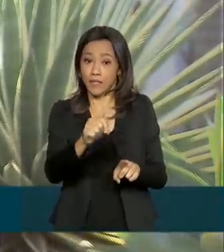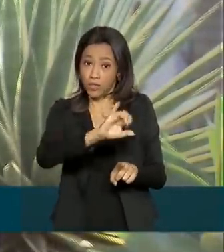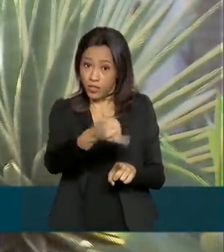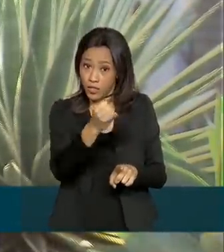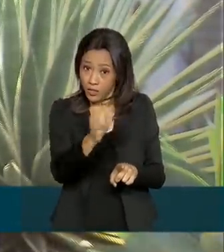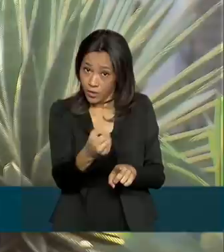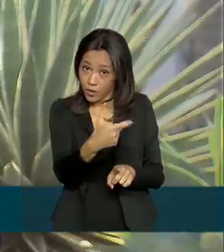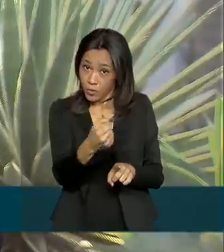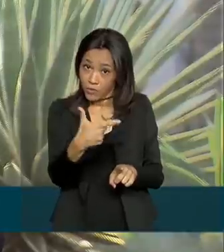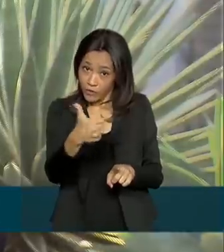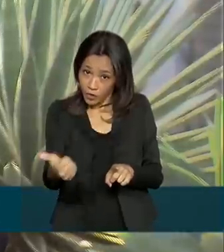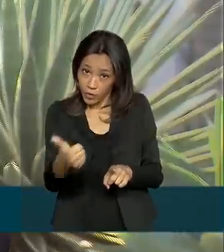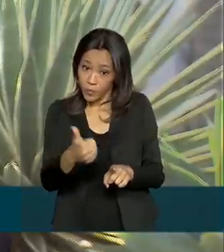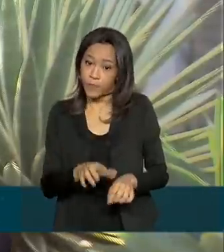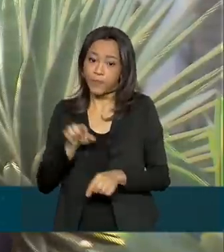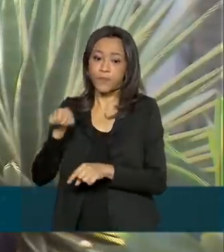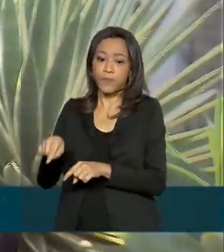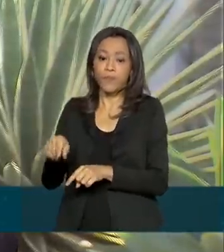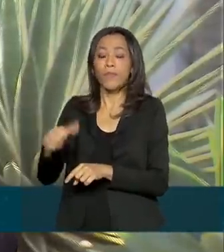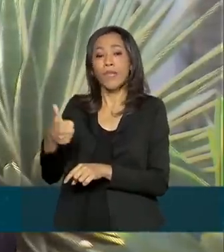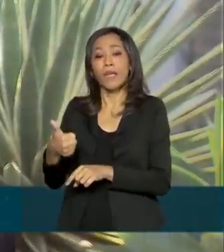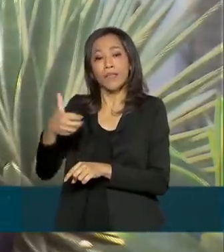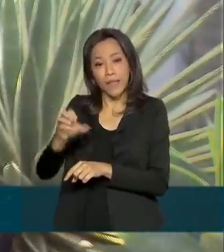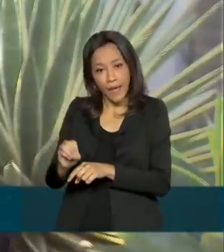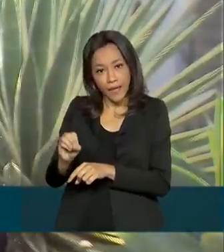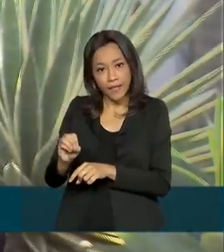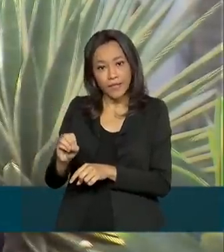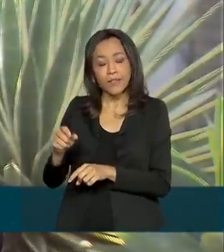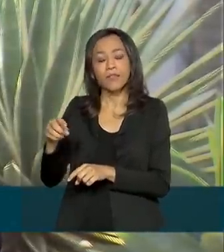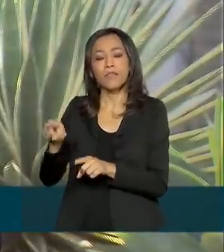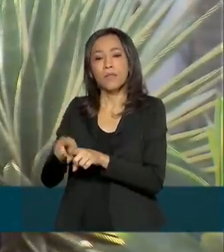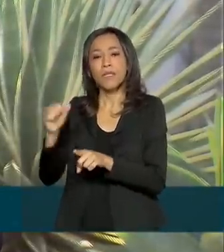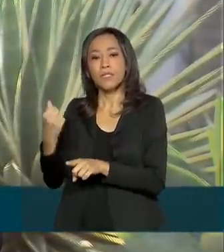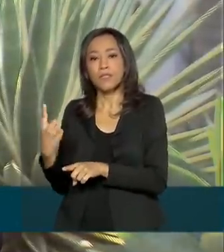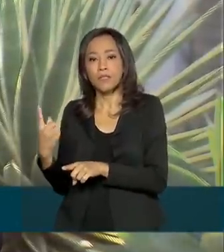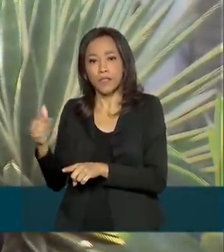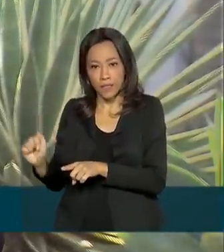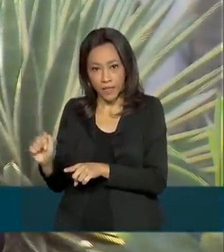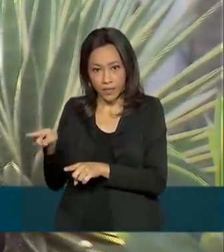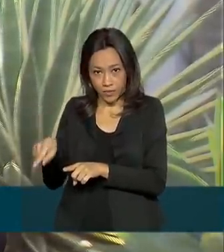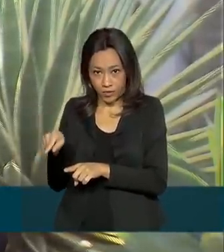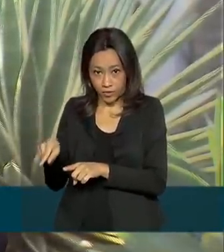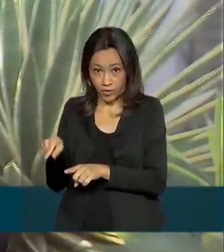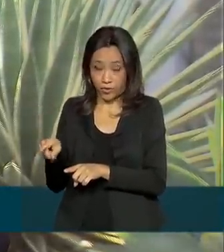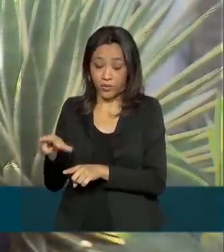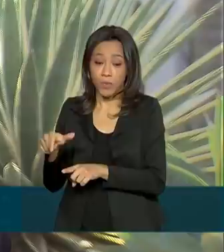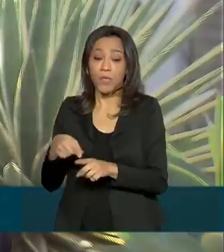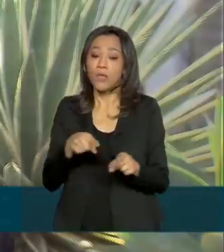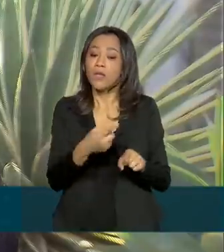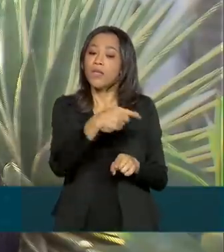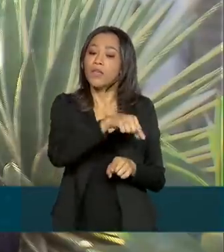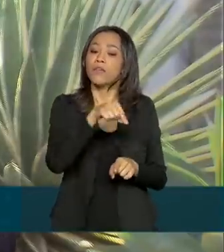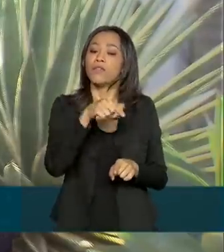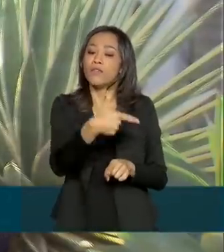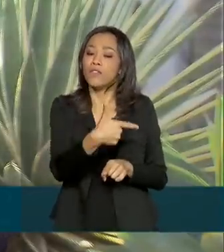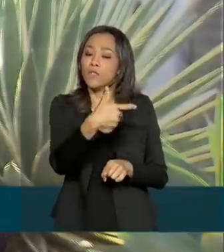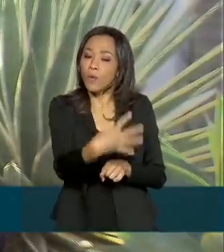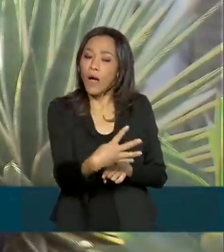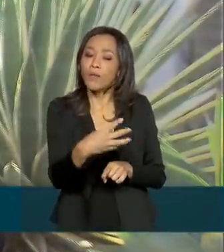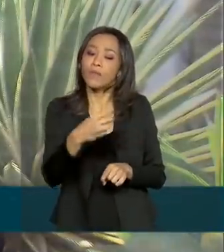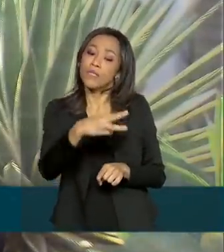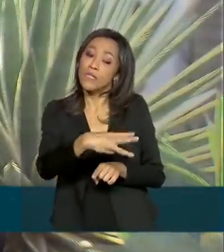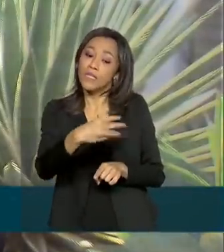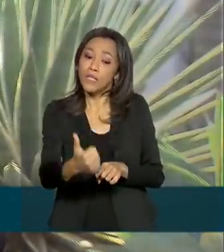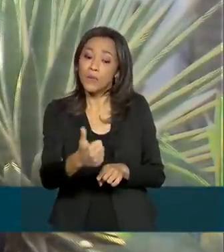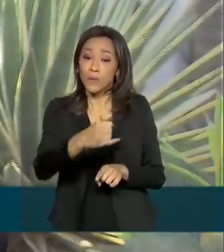opção, Enem Impresso dias 10 e 17 de janeiro de 2021 e Enem Digital dias 24 e 31 de